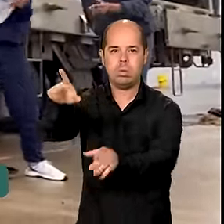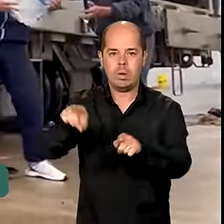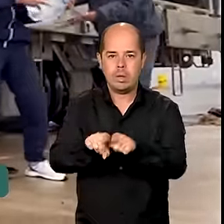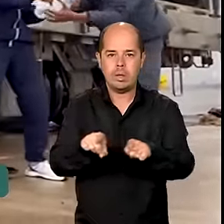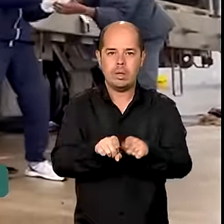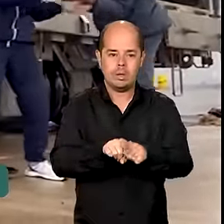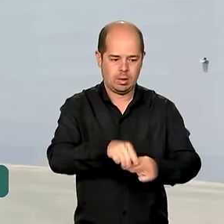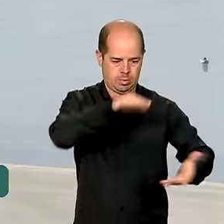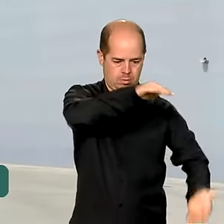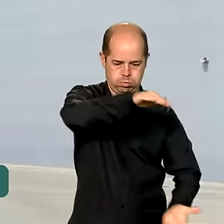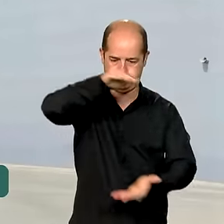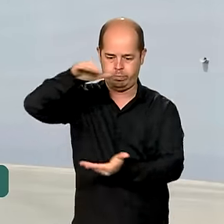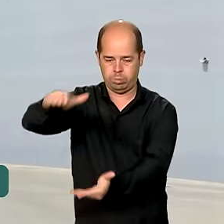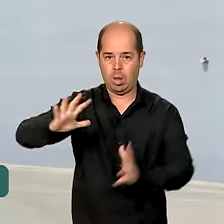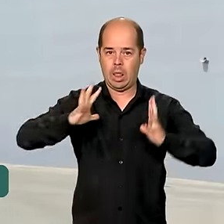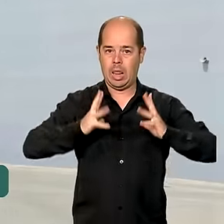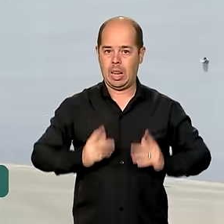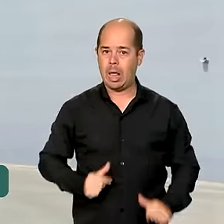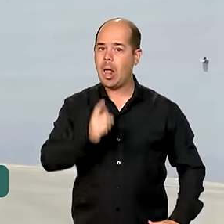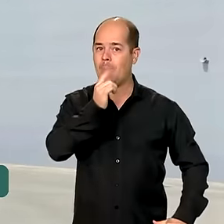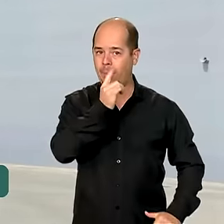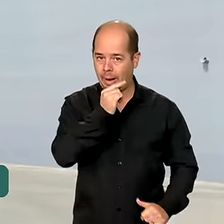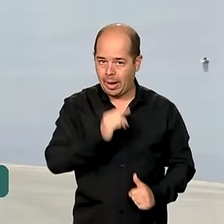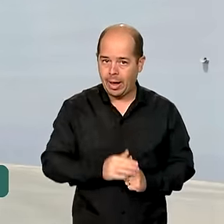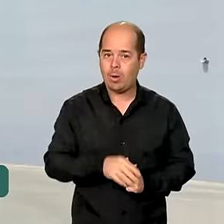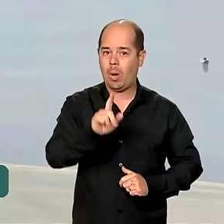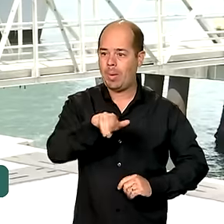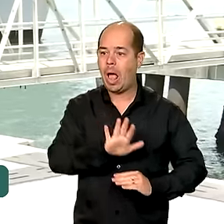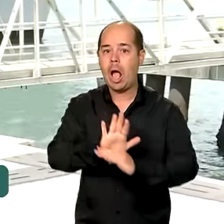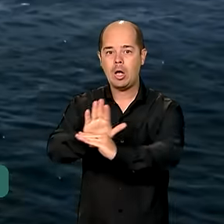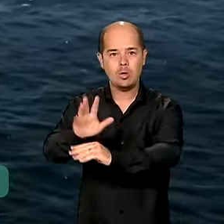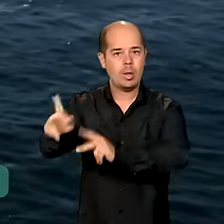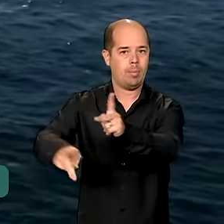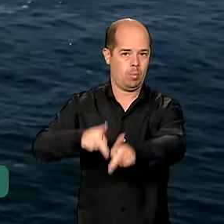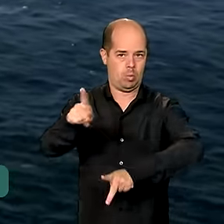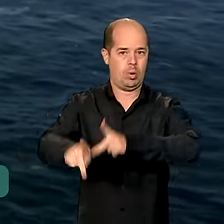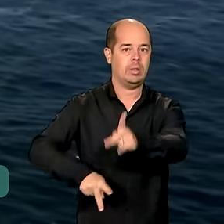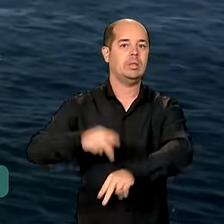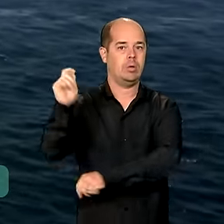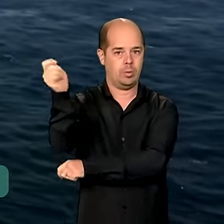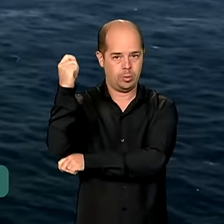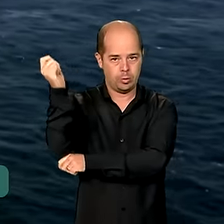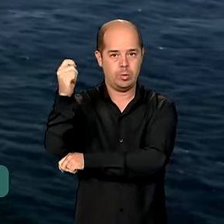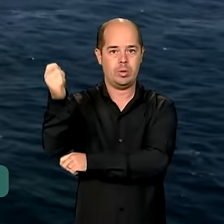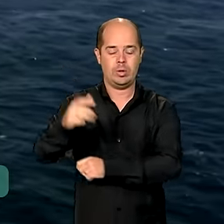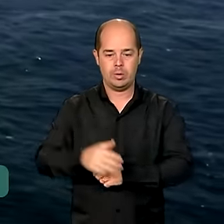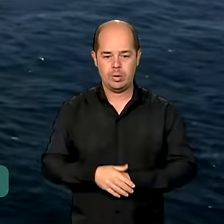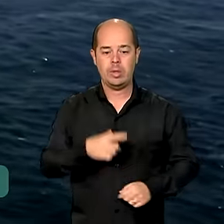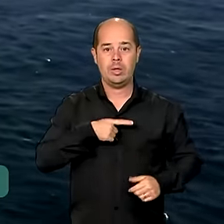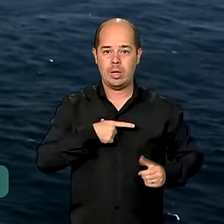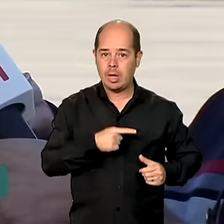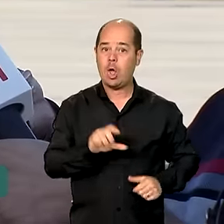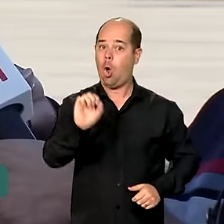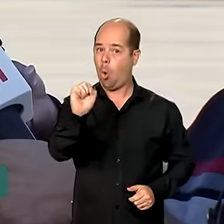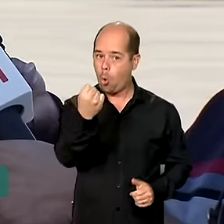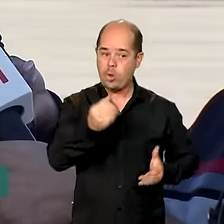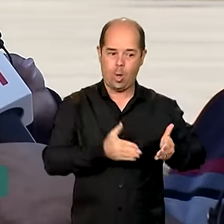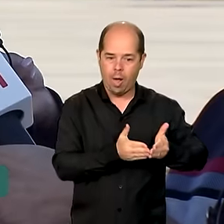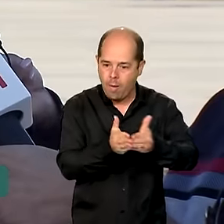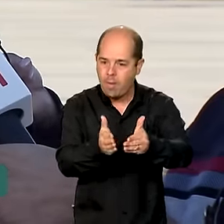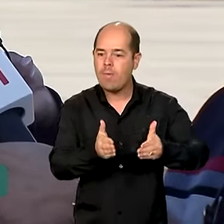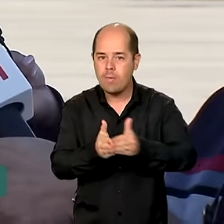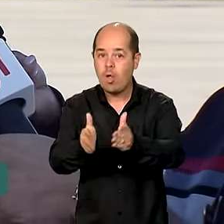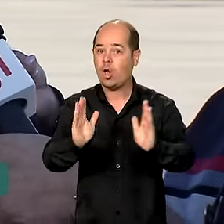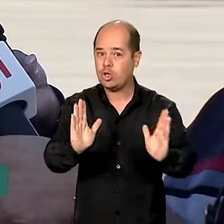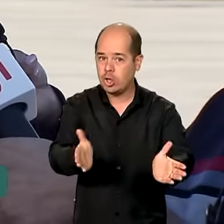estrutura montada para prestar assistência à população gaúcha, que já conta com oito navios. Nós faremos